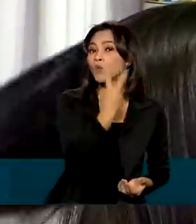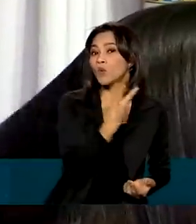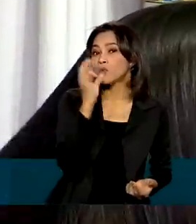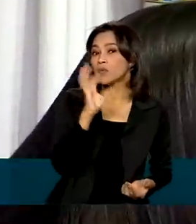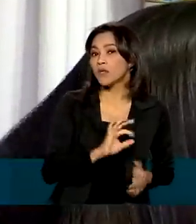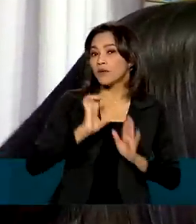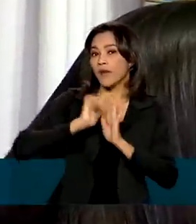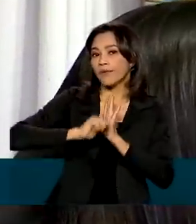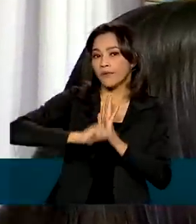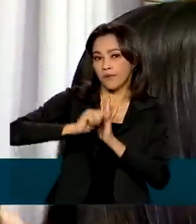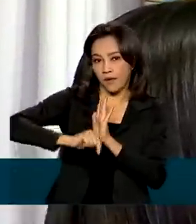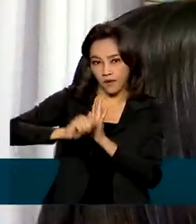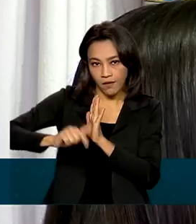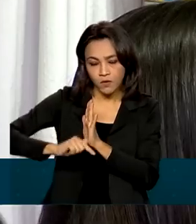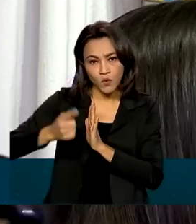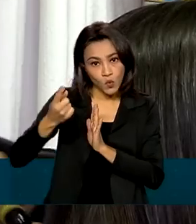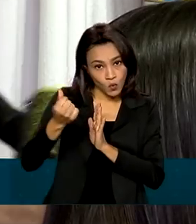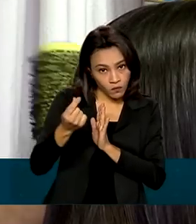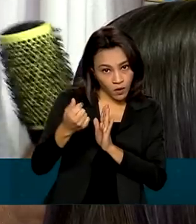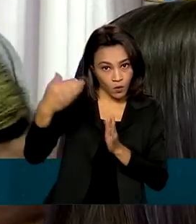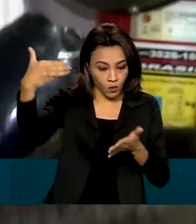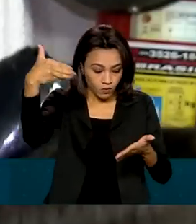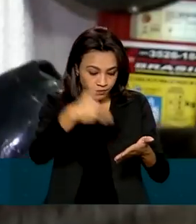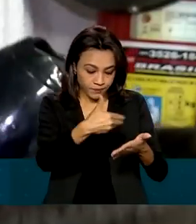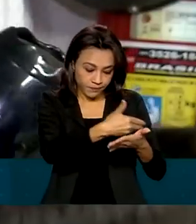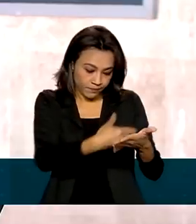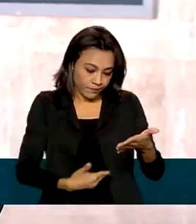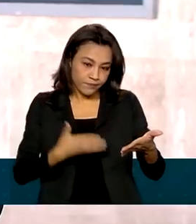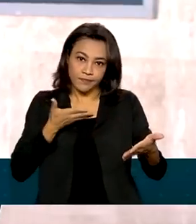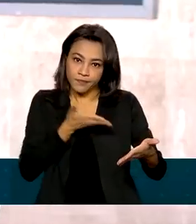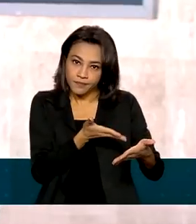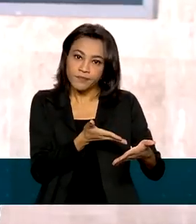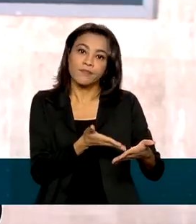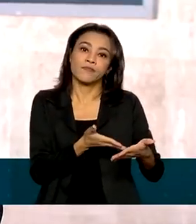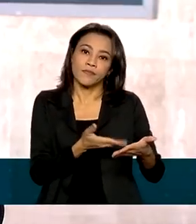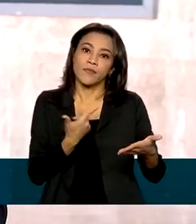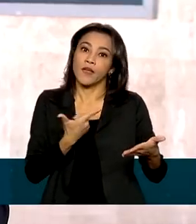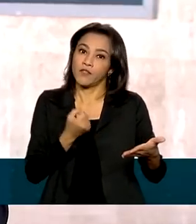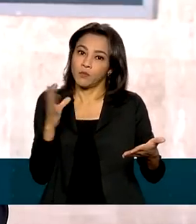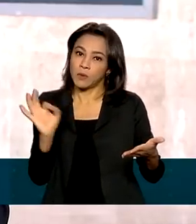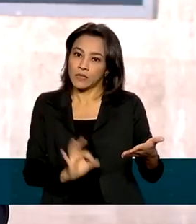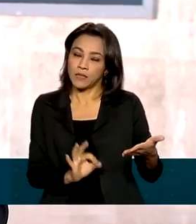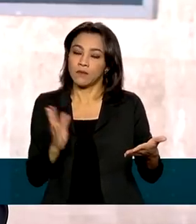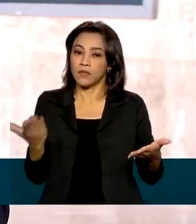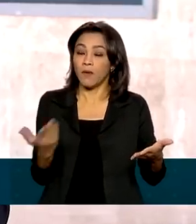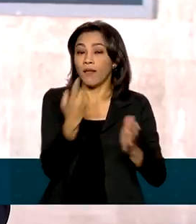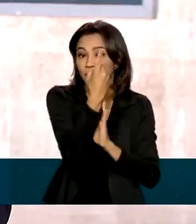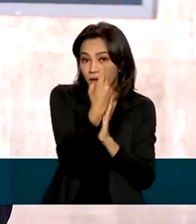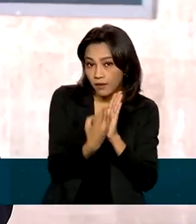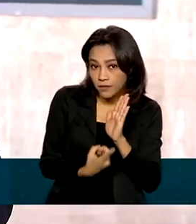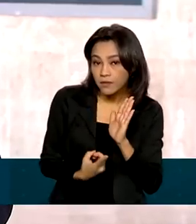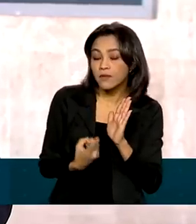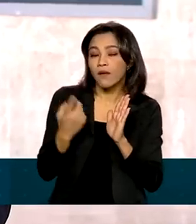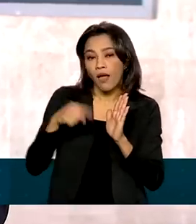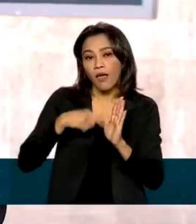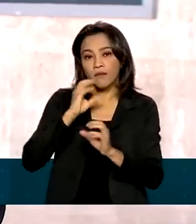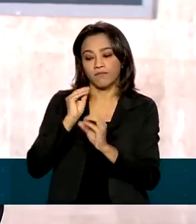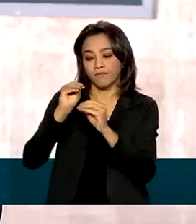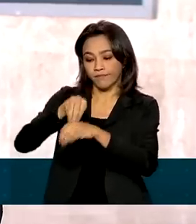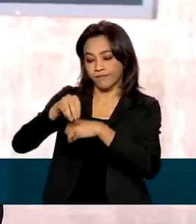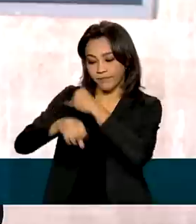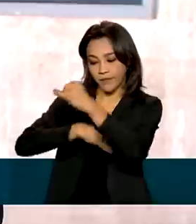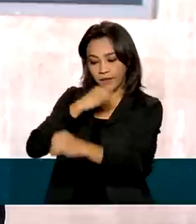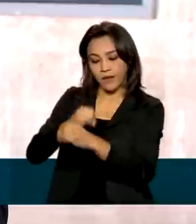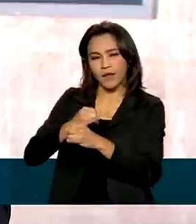de atraso sobre o valor do tributo declarado, limitada essa multa a 20%. A declaração é feita pela internet. Mais